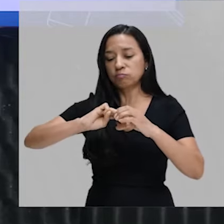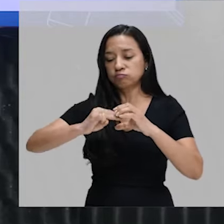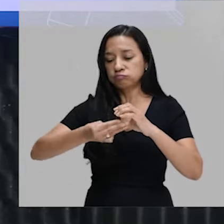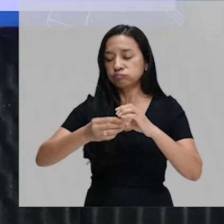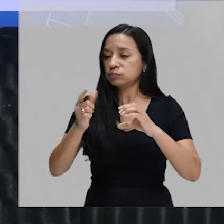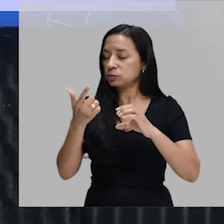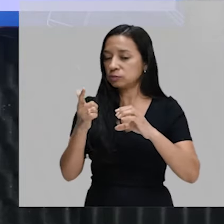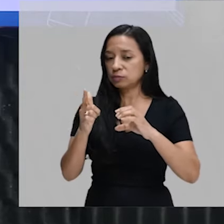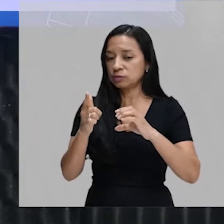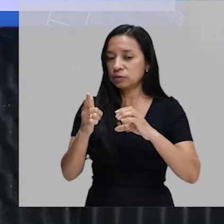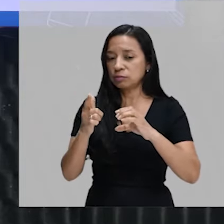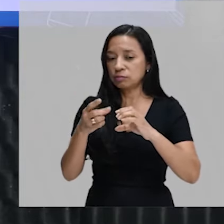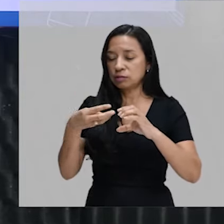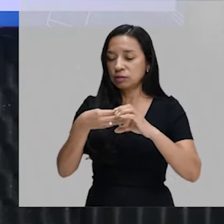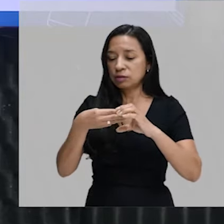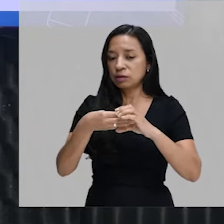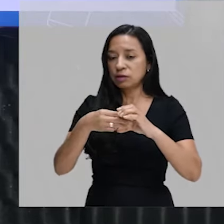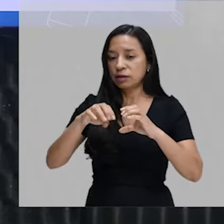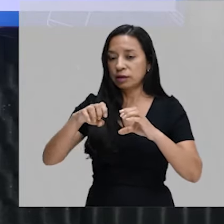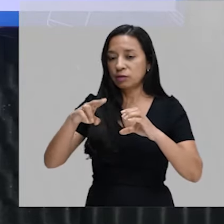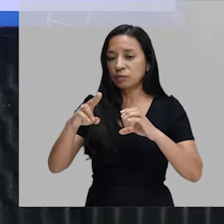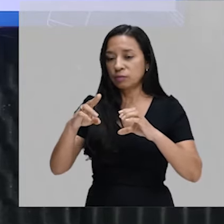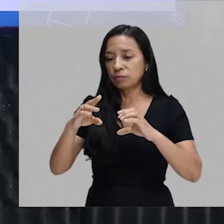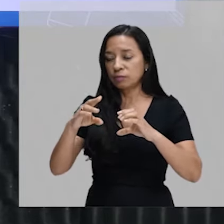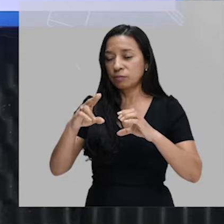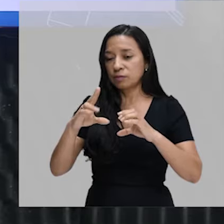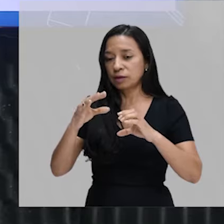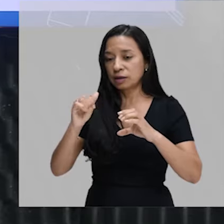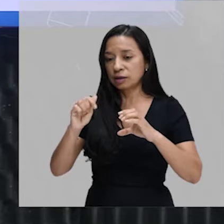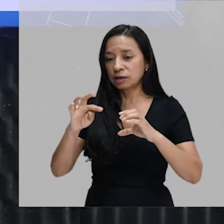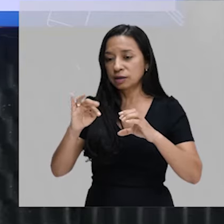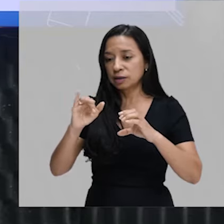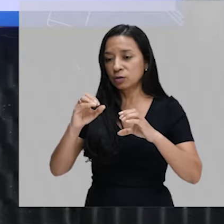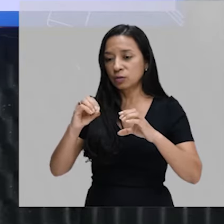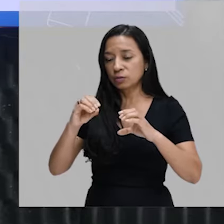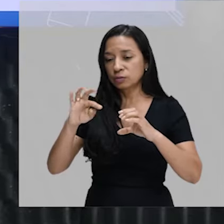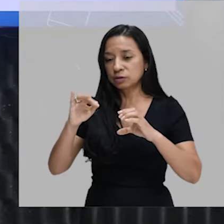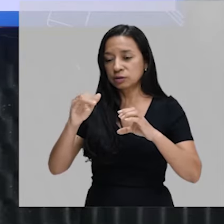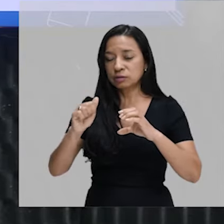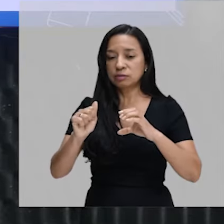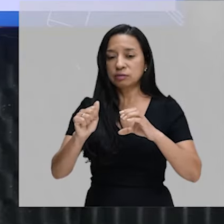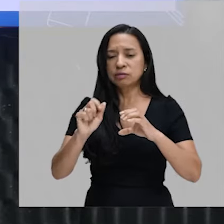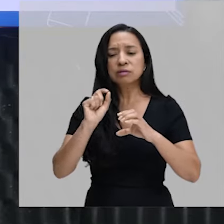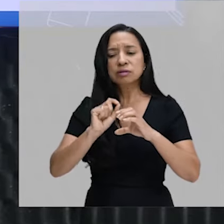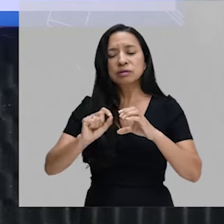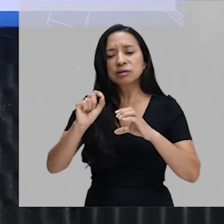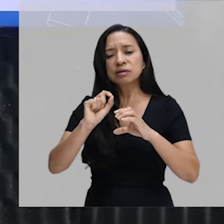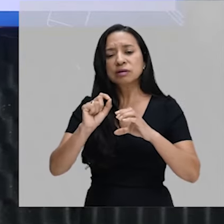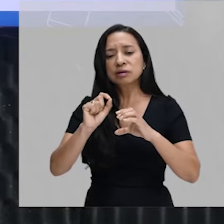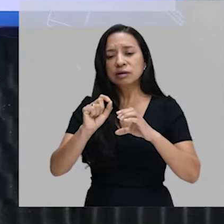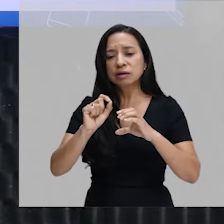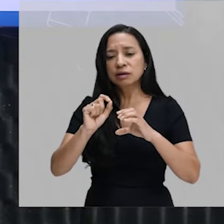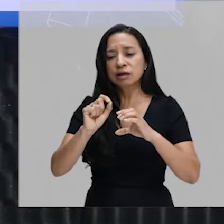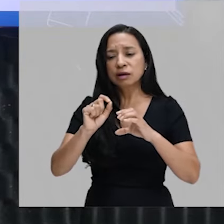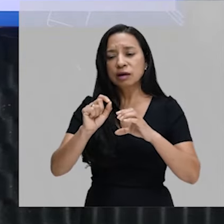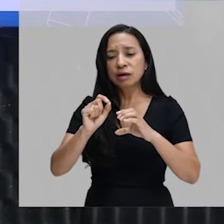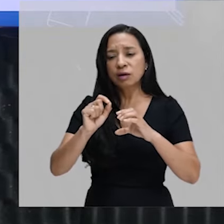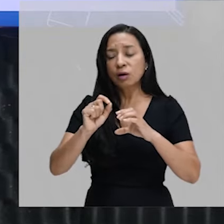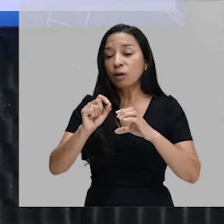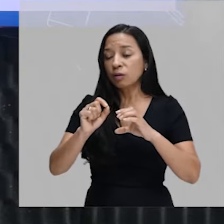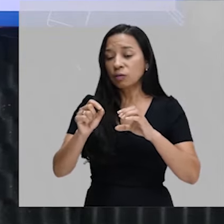têm a célula eucariótica. E quem é procarionte, pessoal? São os organismos conhecidos como